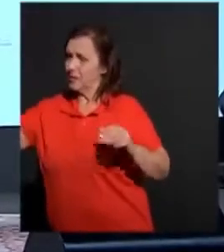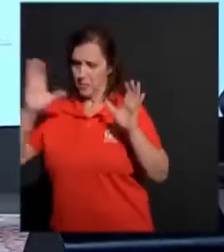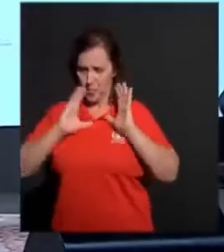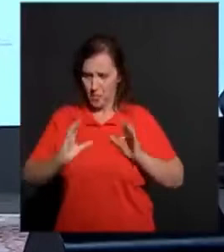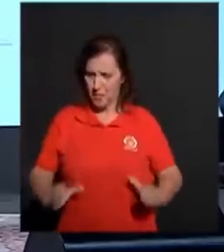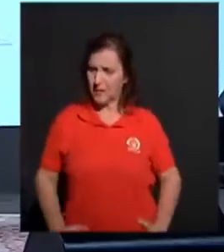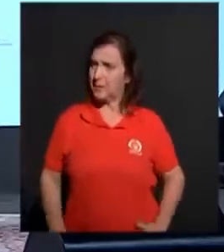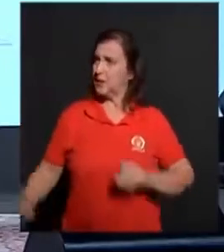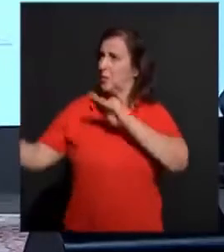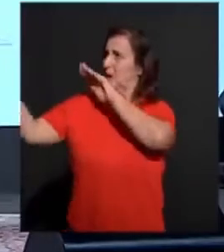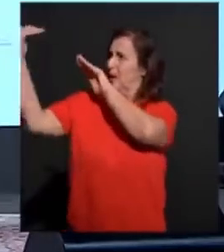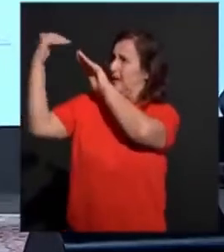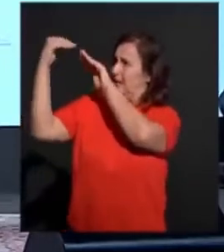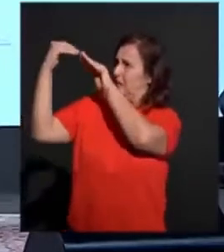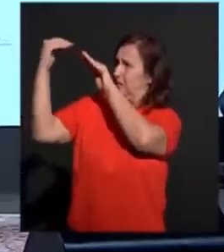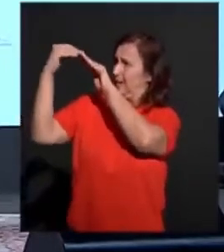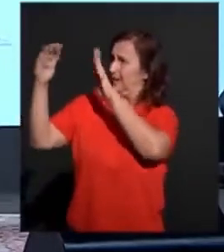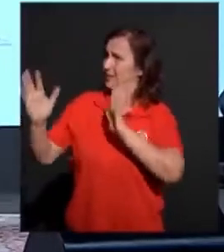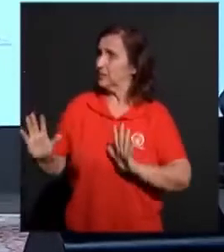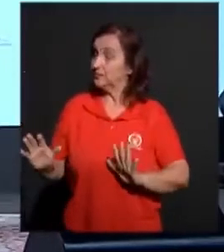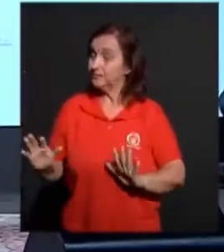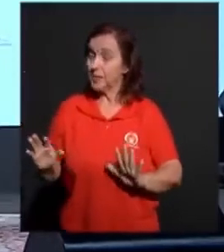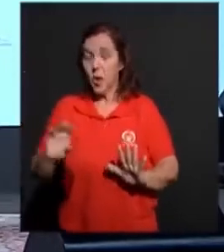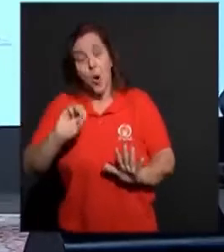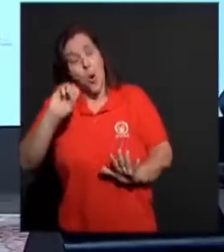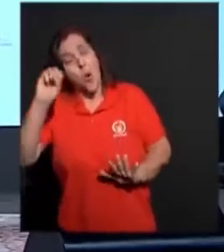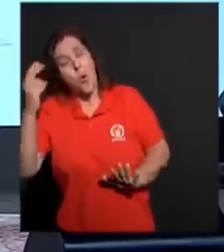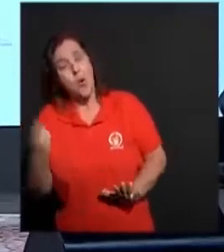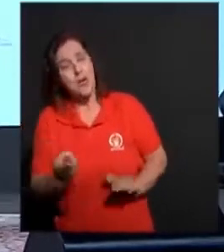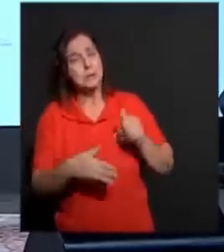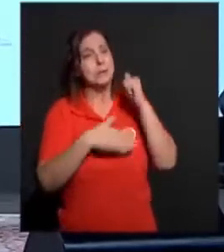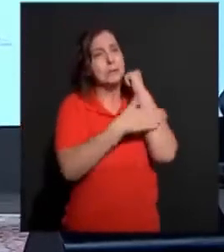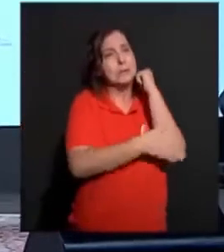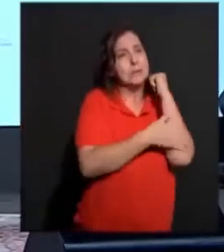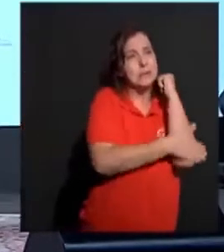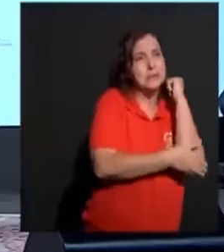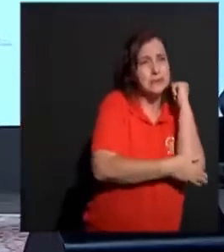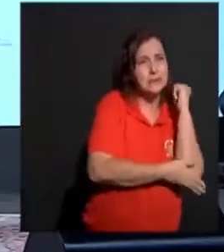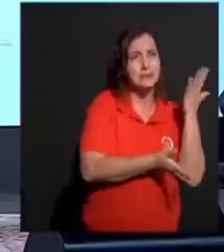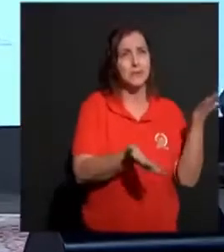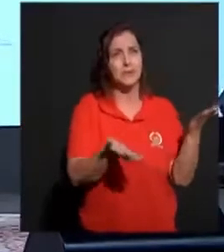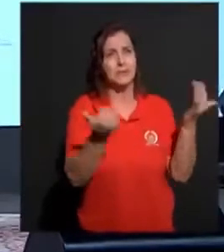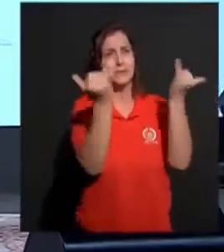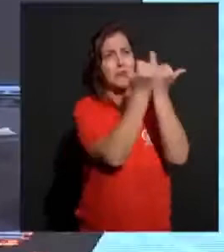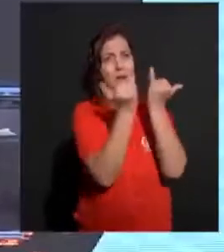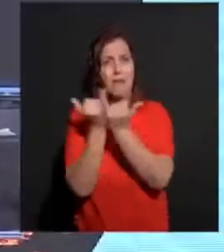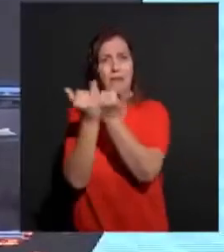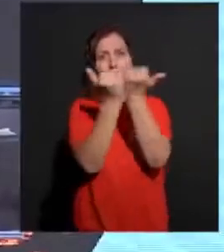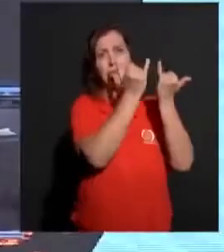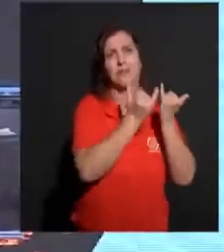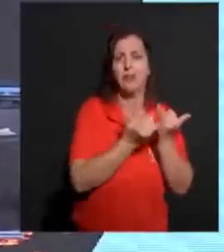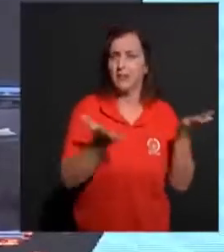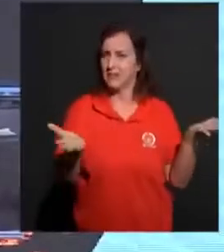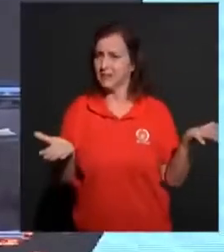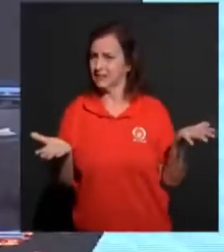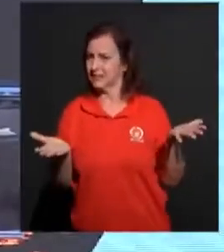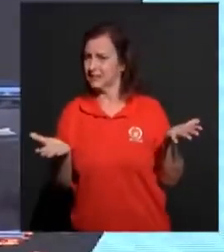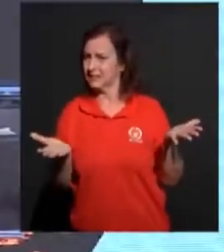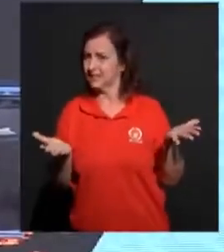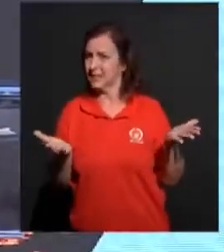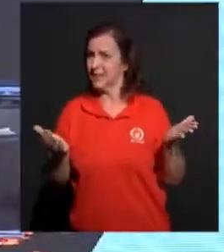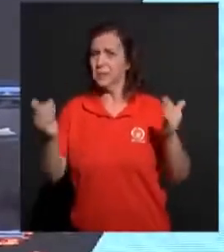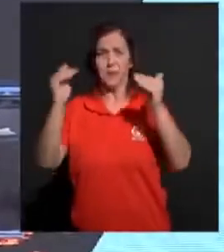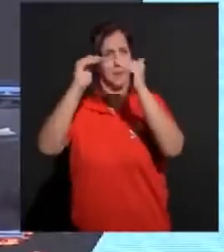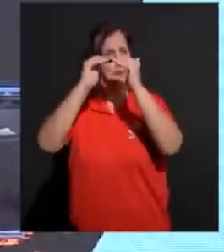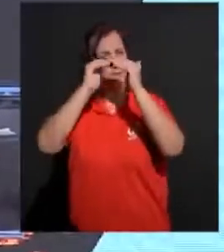Será que eu não tenho sido invejoso. Será que eu não tenho tratado mal. Será que eu não tenho falado de qualquer forma. Porque isso não tem nada